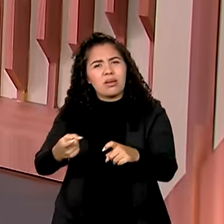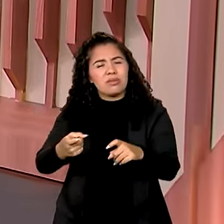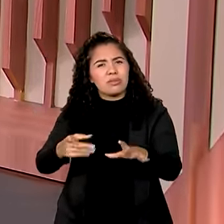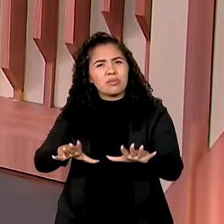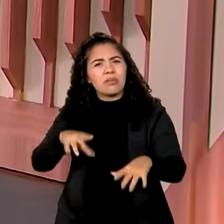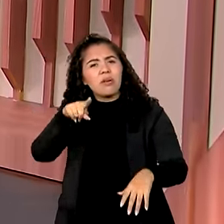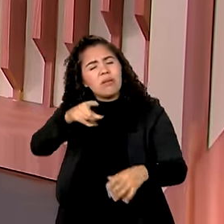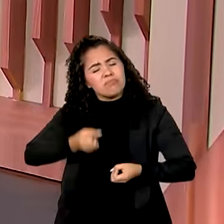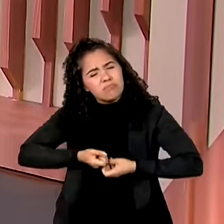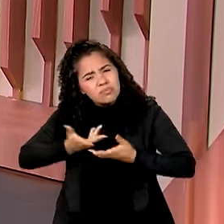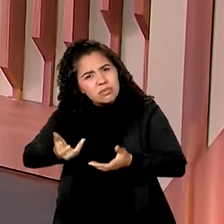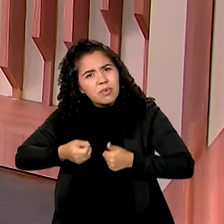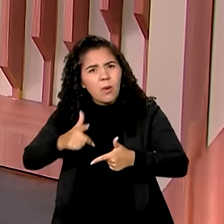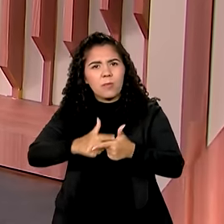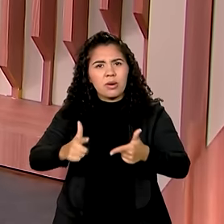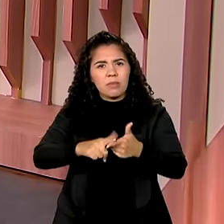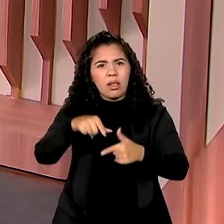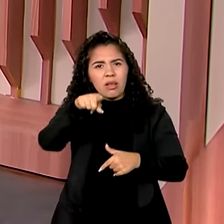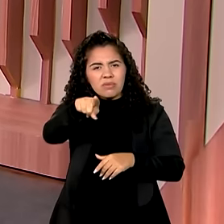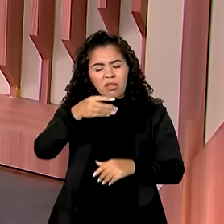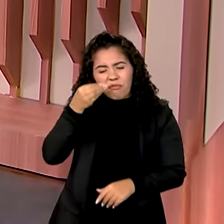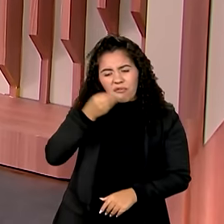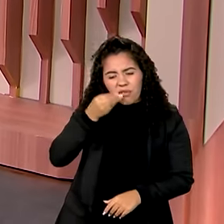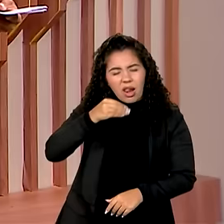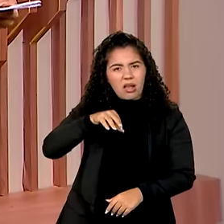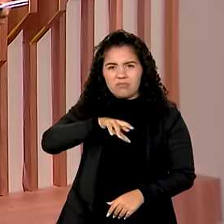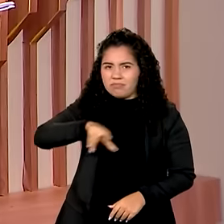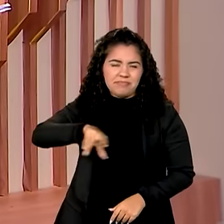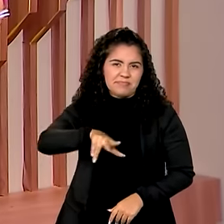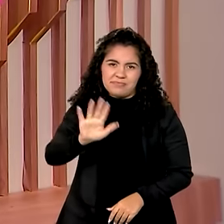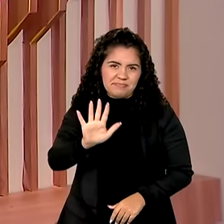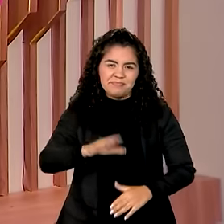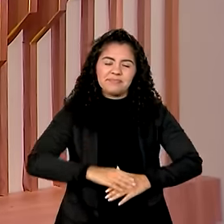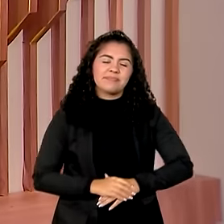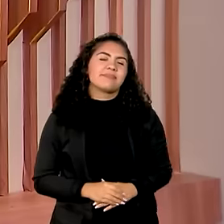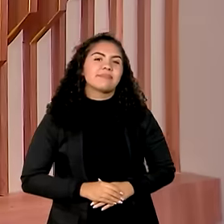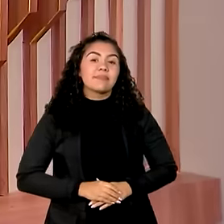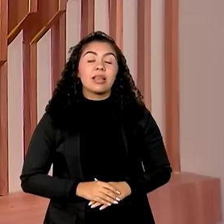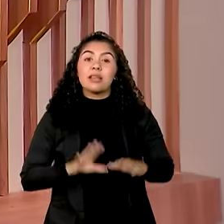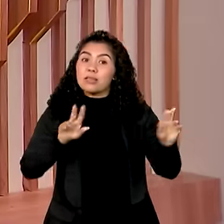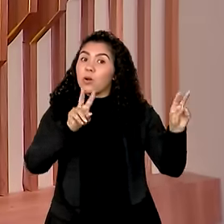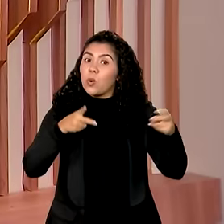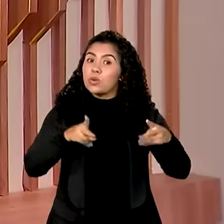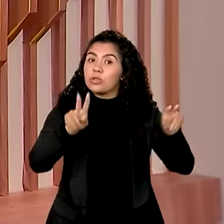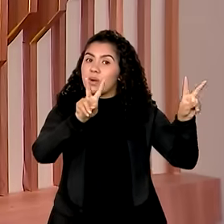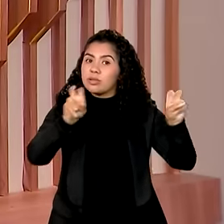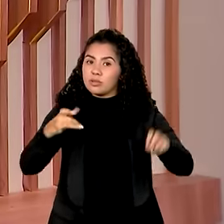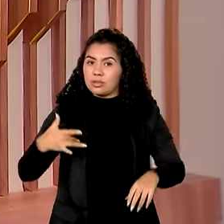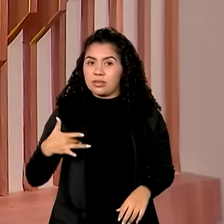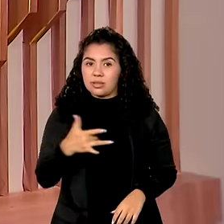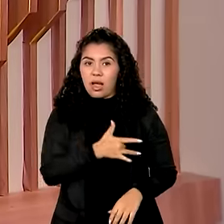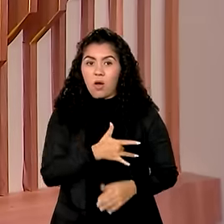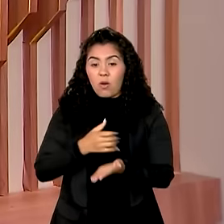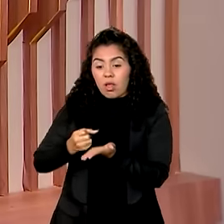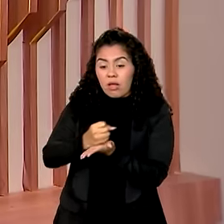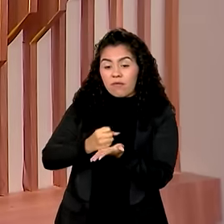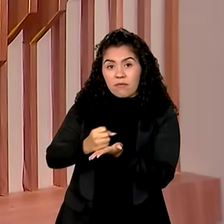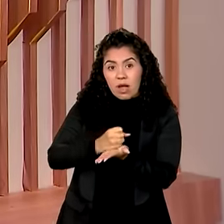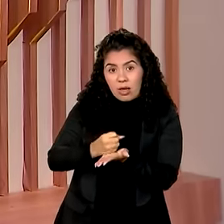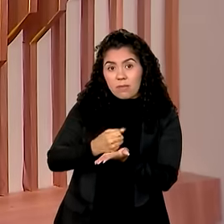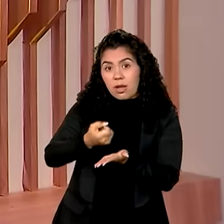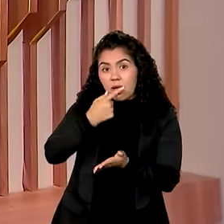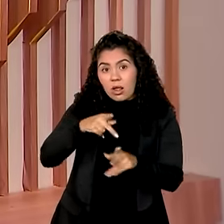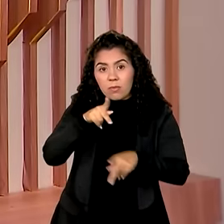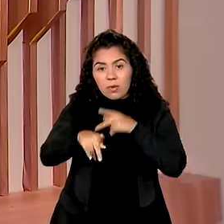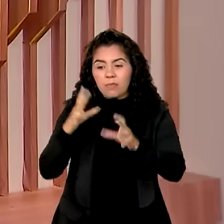fale sobre os seus problemas, você não vai ser menos homem por causa disso. E ainda falando em saúde, o Farmácia Popular completou 20 anos